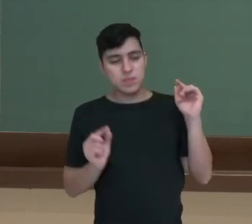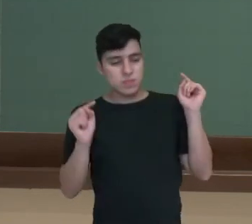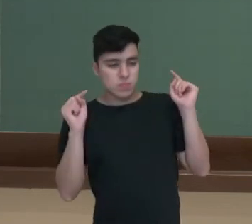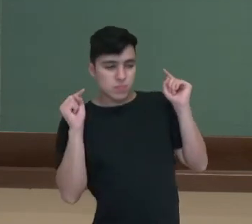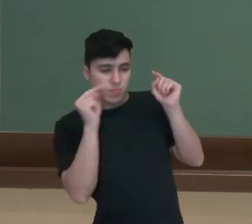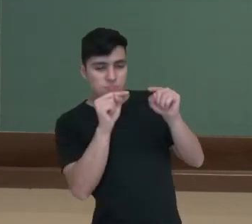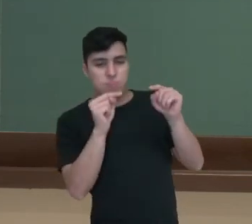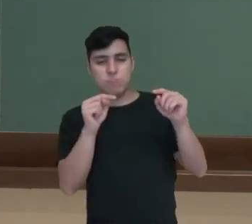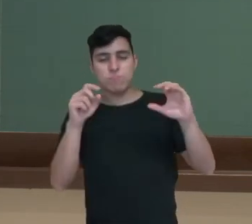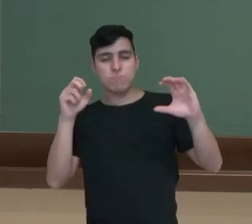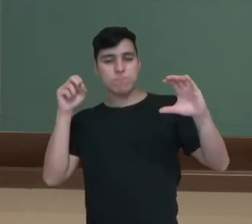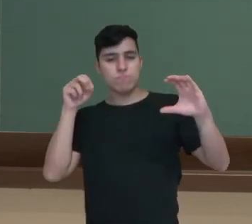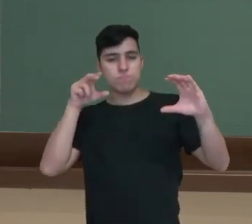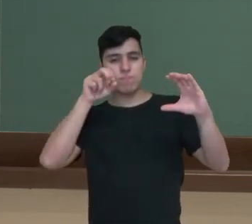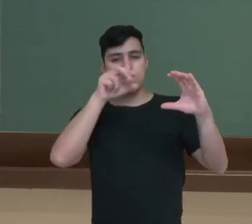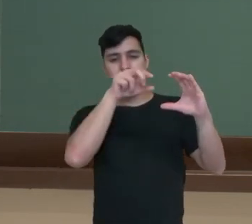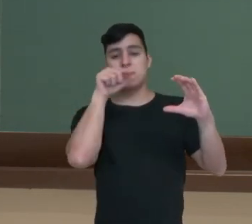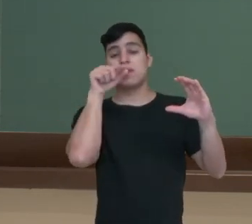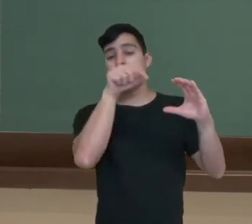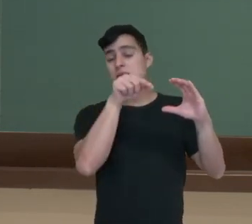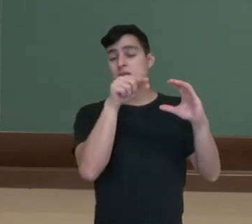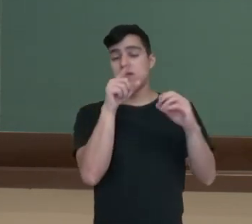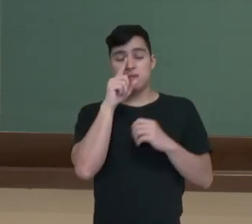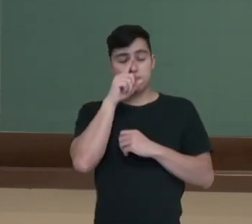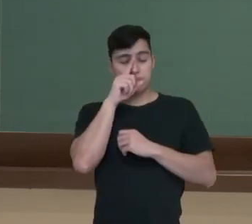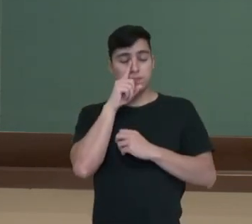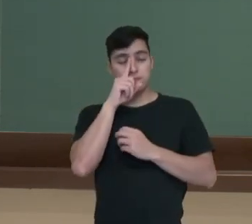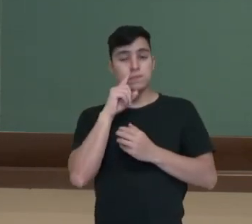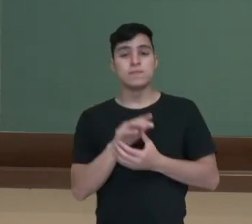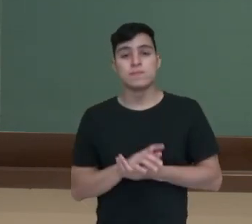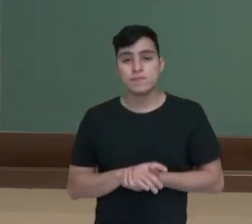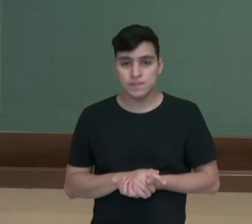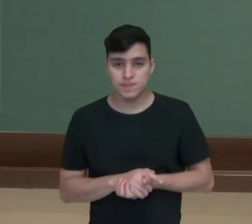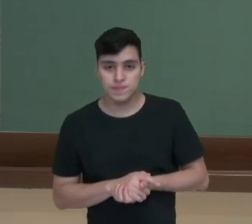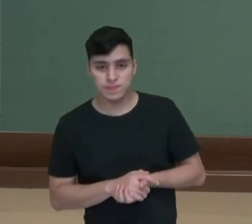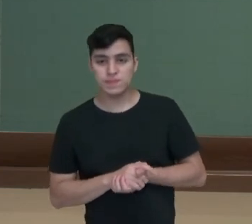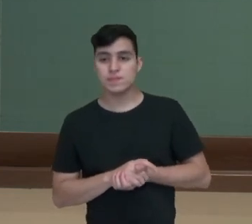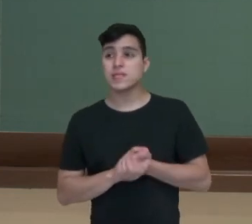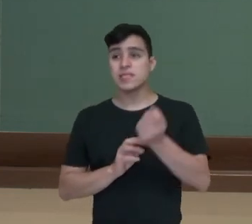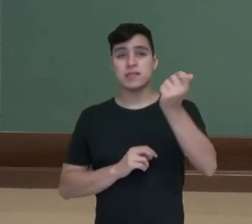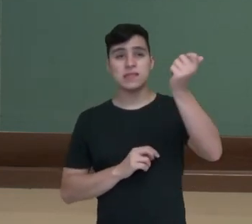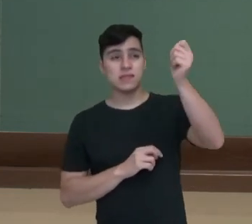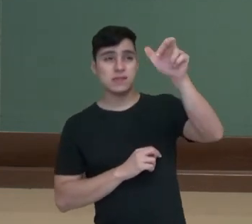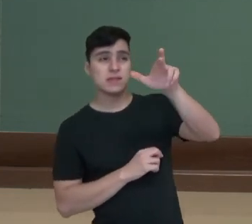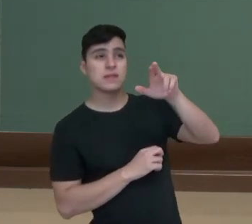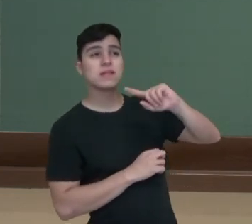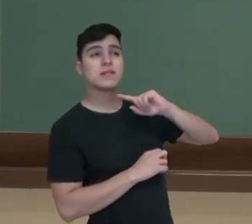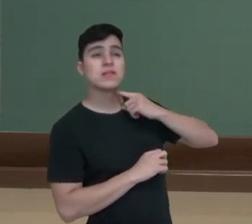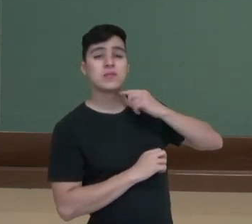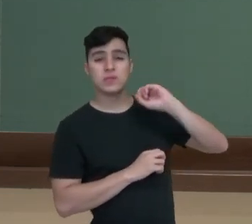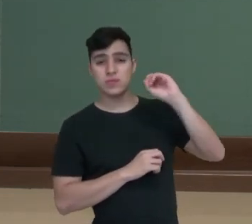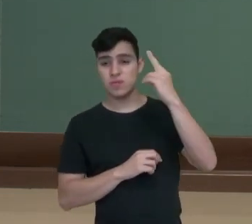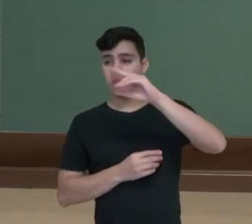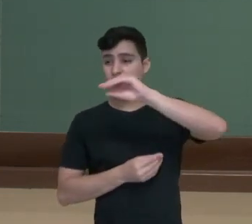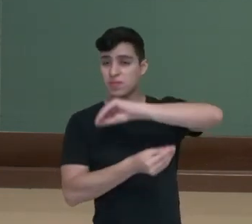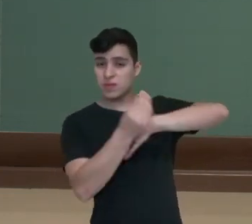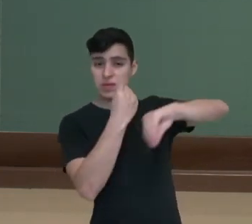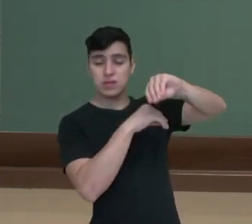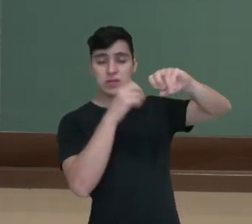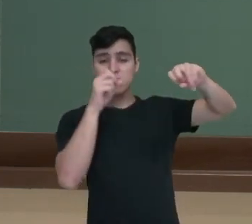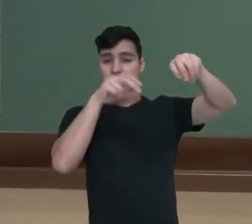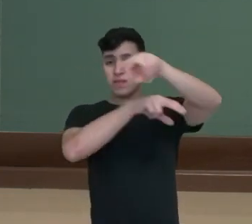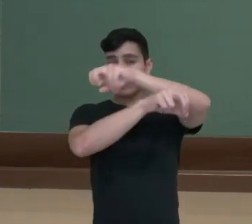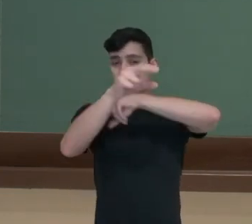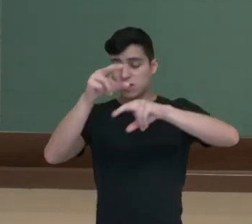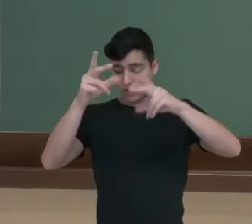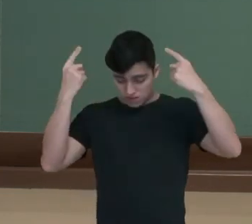alojar nessa região. Então, a gente percebe que o ar poluído ou com esses micro-organismos, quando adentram